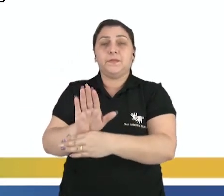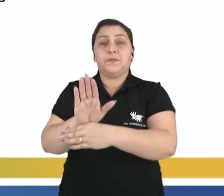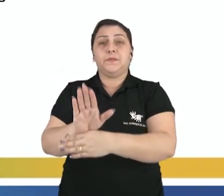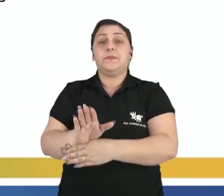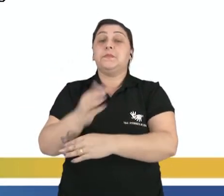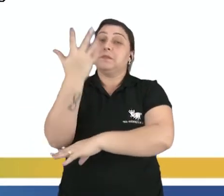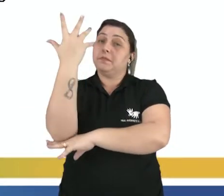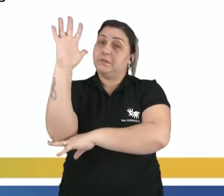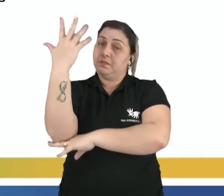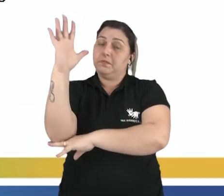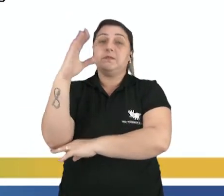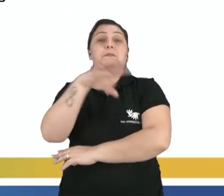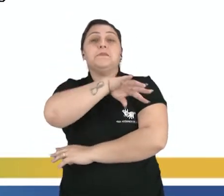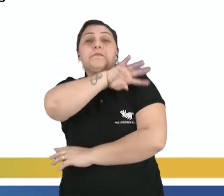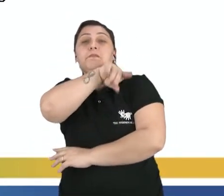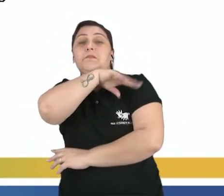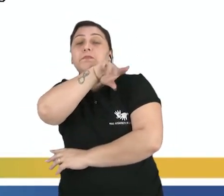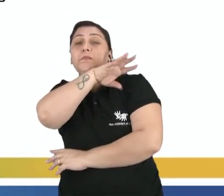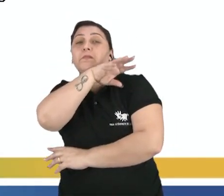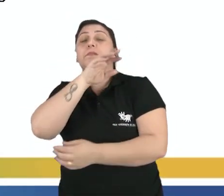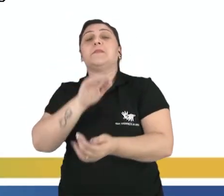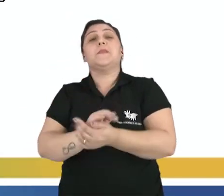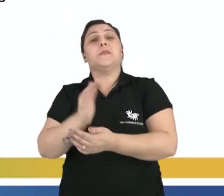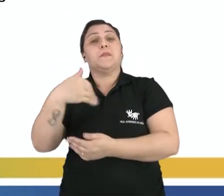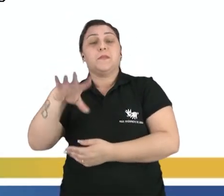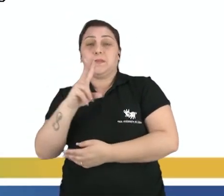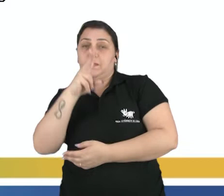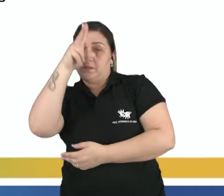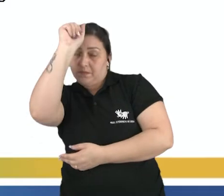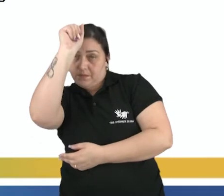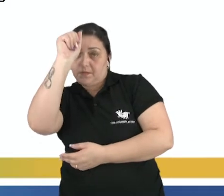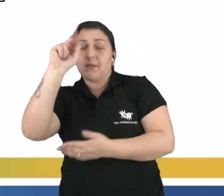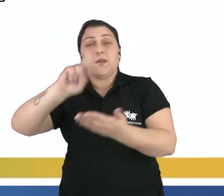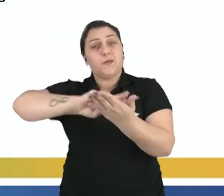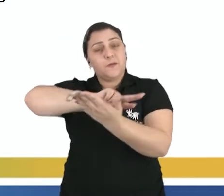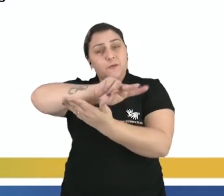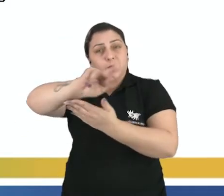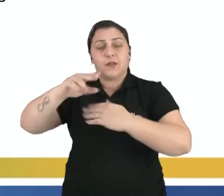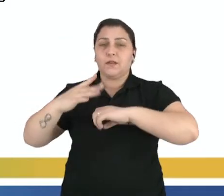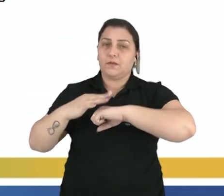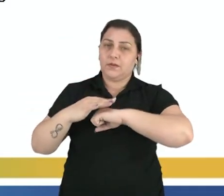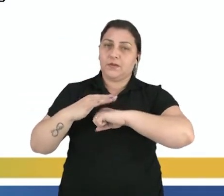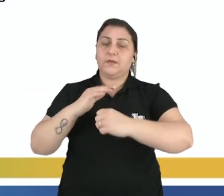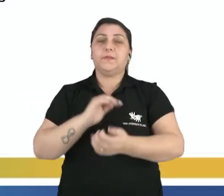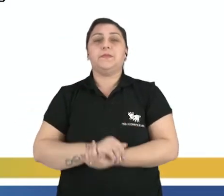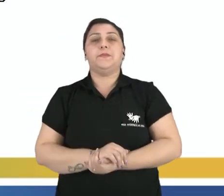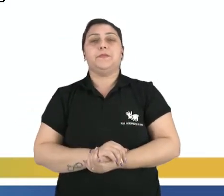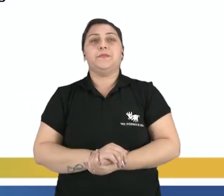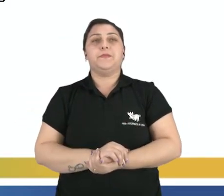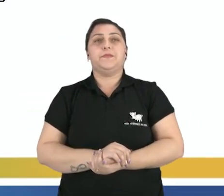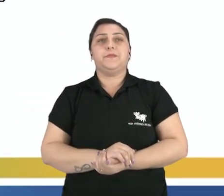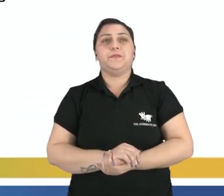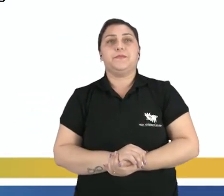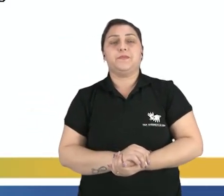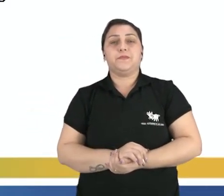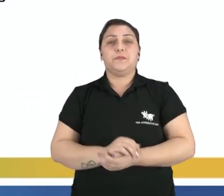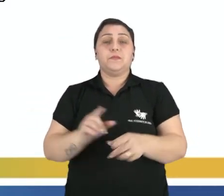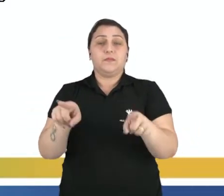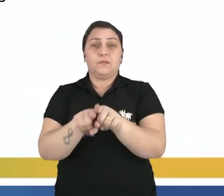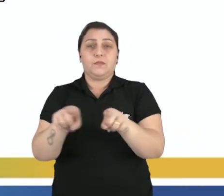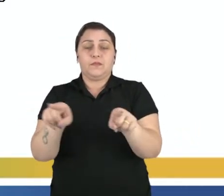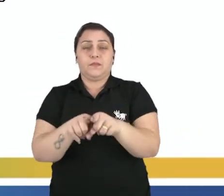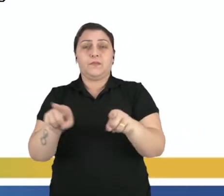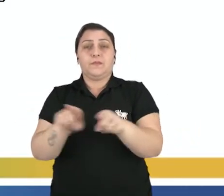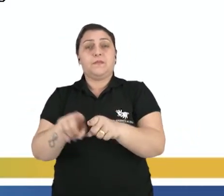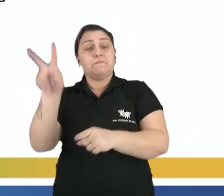essas plantas e esses animais, eles sejam mais resistentes a diversos tipos de doenças. Além disso, também